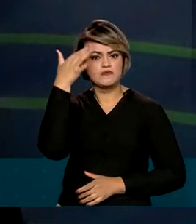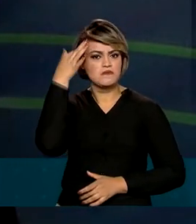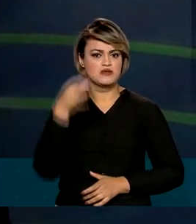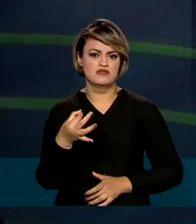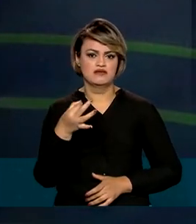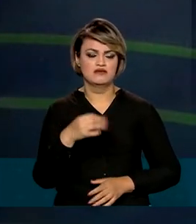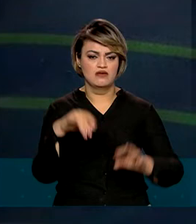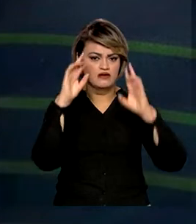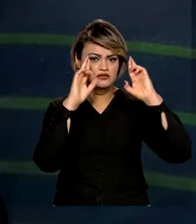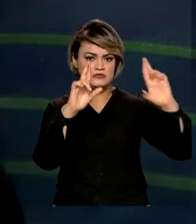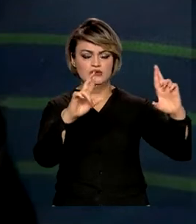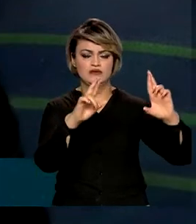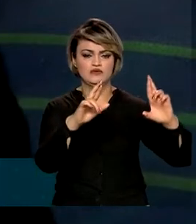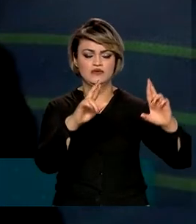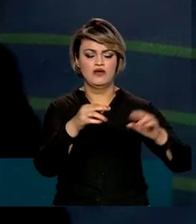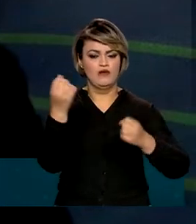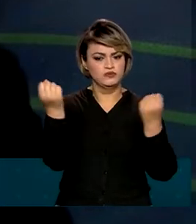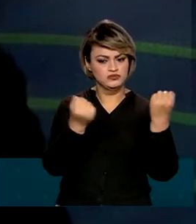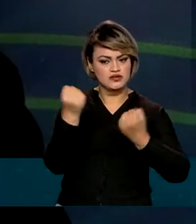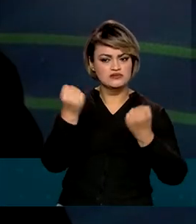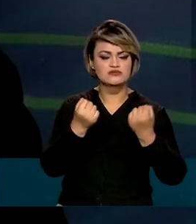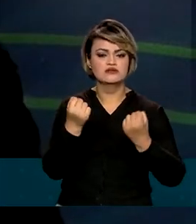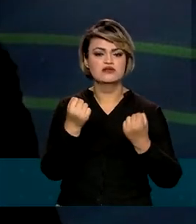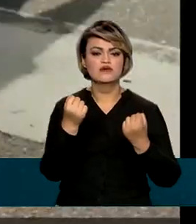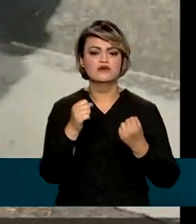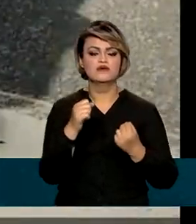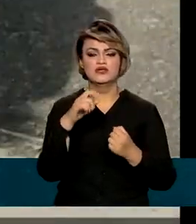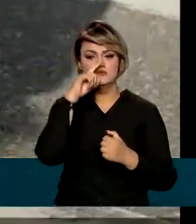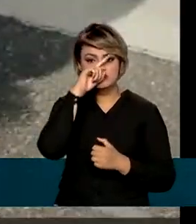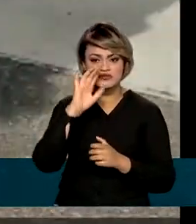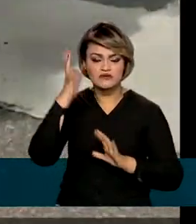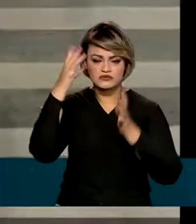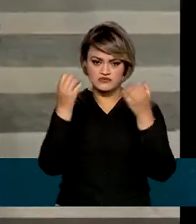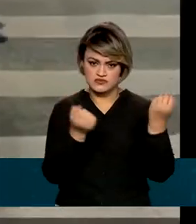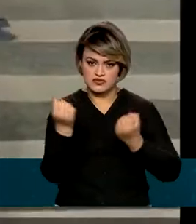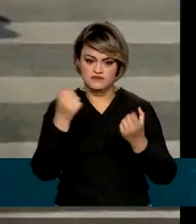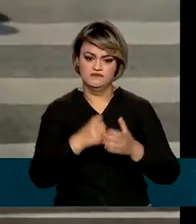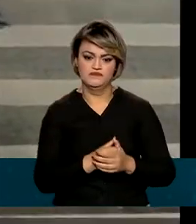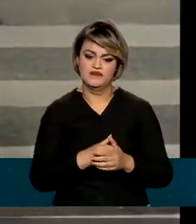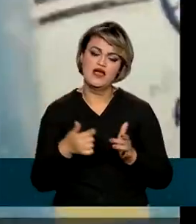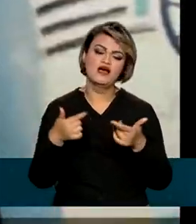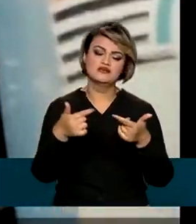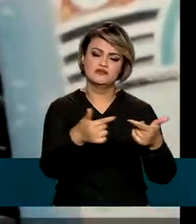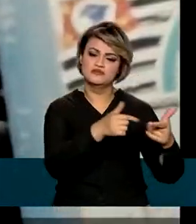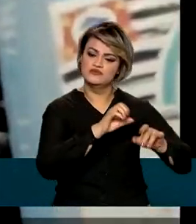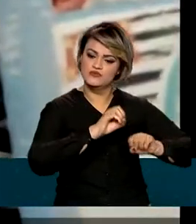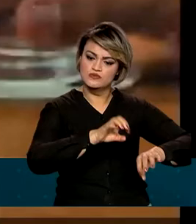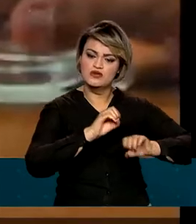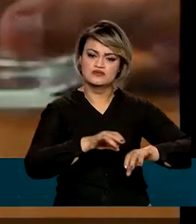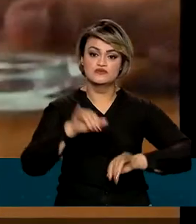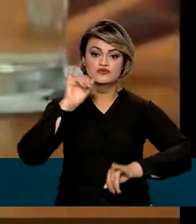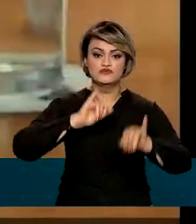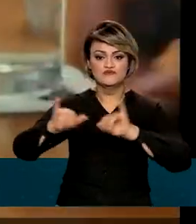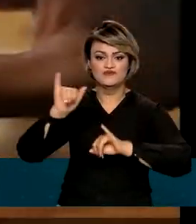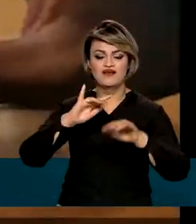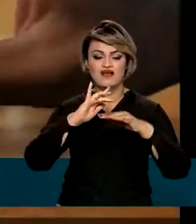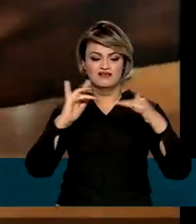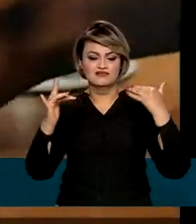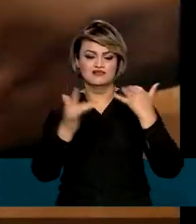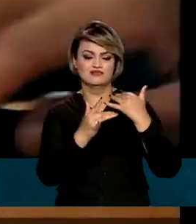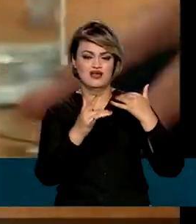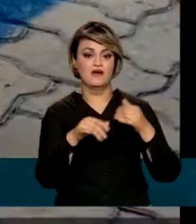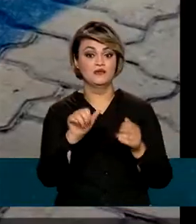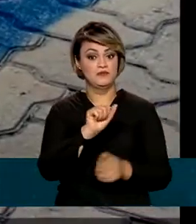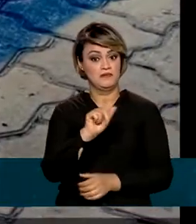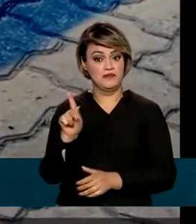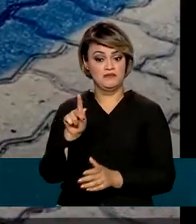do respeito ao trânsito, dos riscos que nós corremos no trânsito. Além de ações de educação e divulgação em redes sociais e no